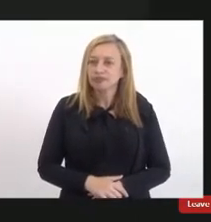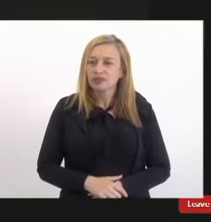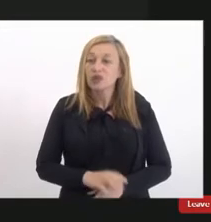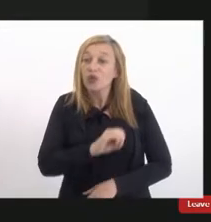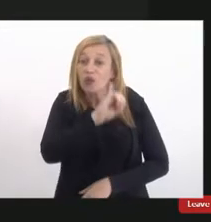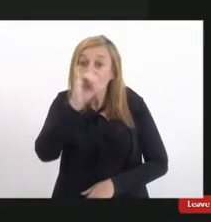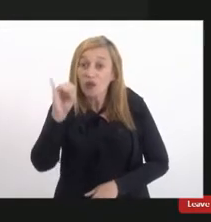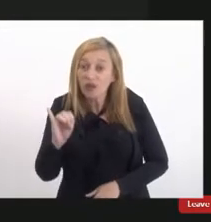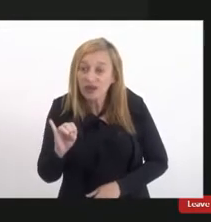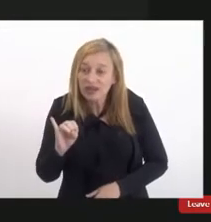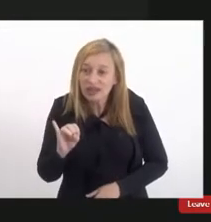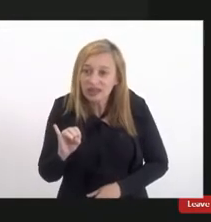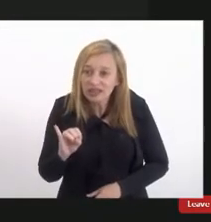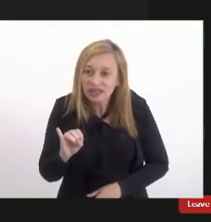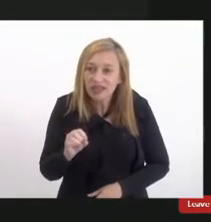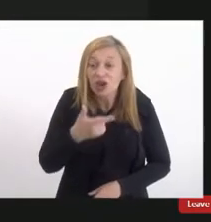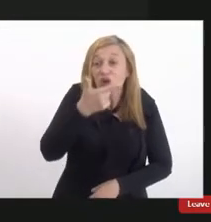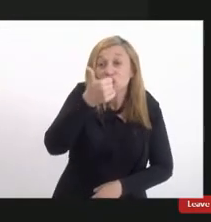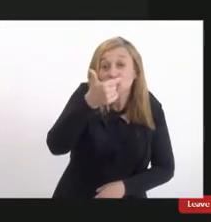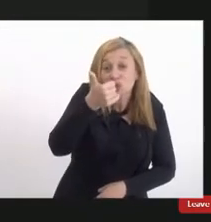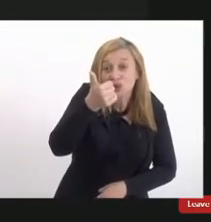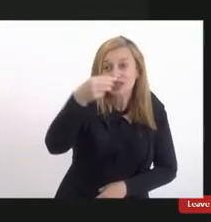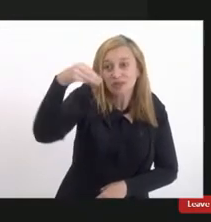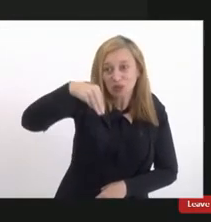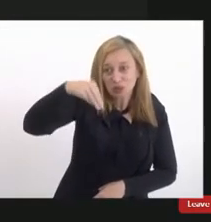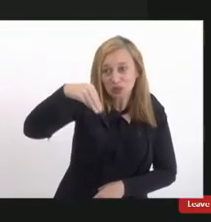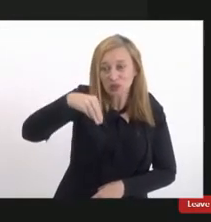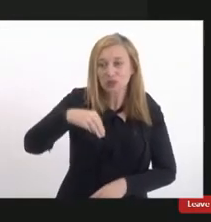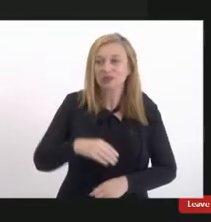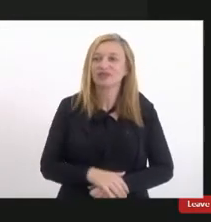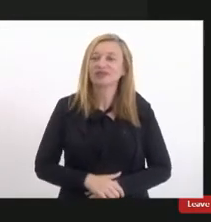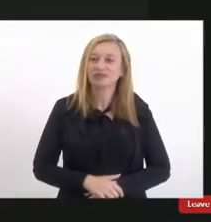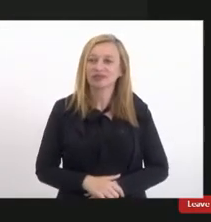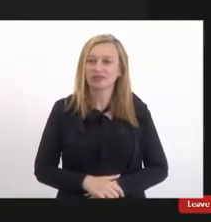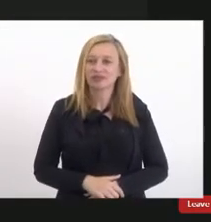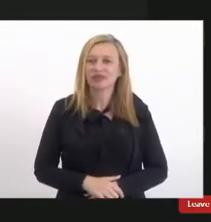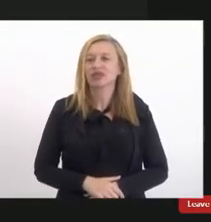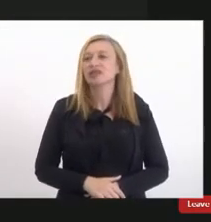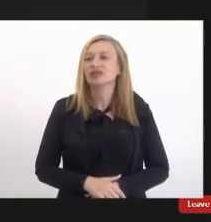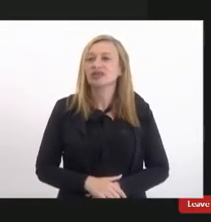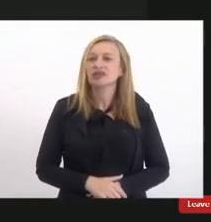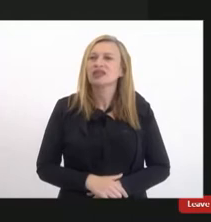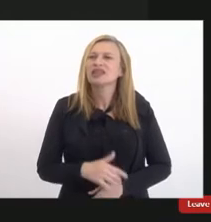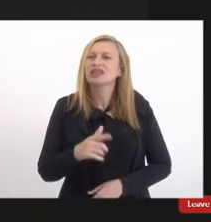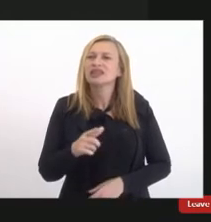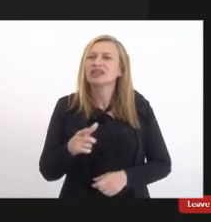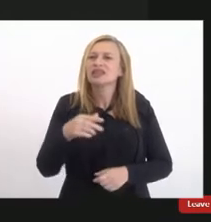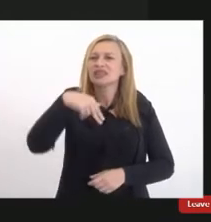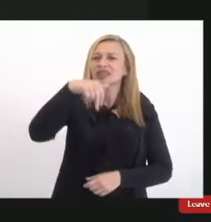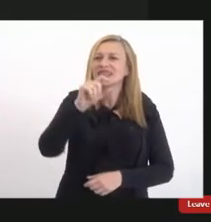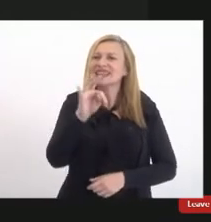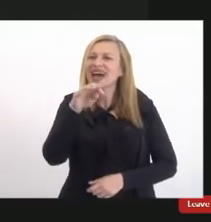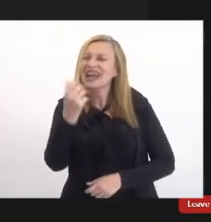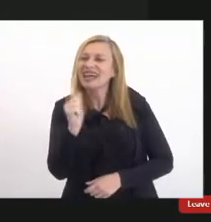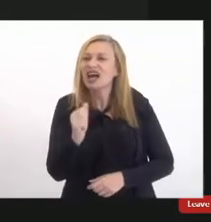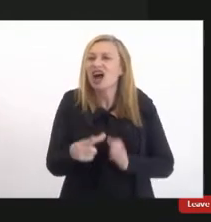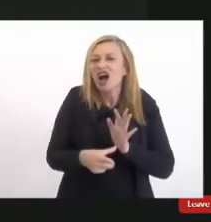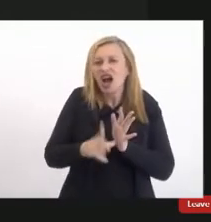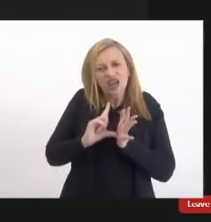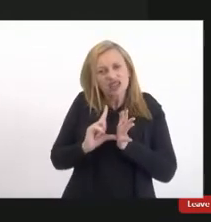Natália tem 12 minutinhos tá meu amor e ela informa Natália antes de você